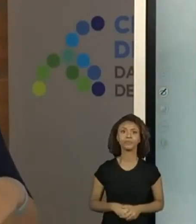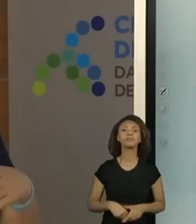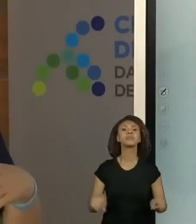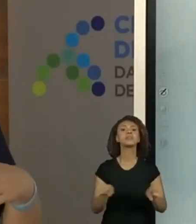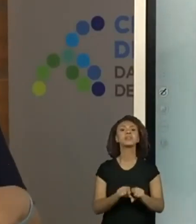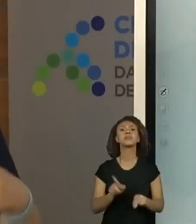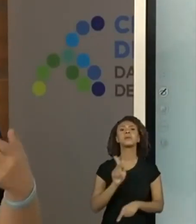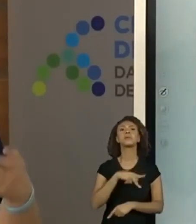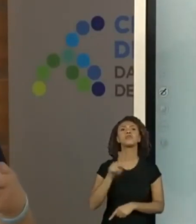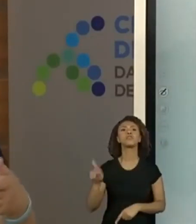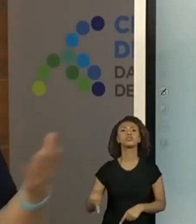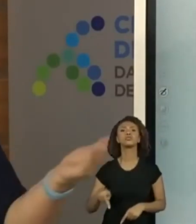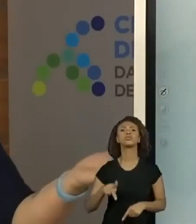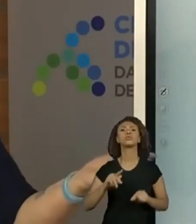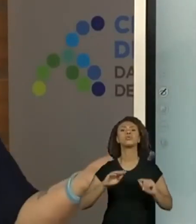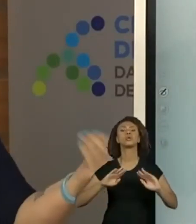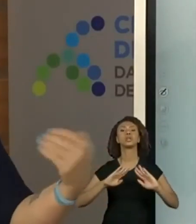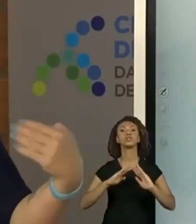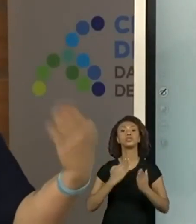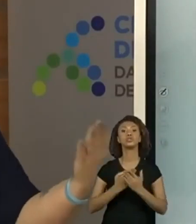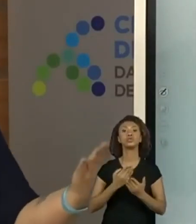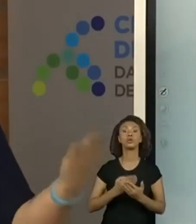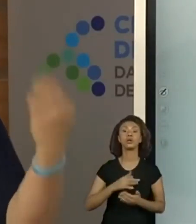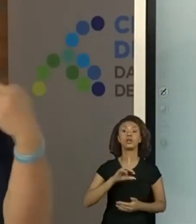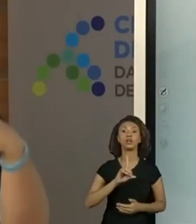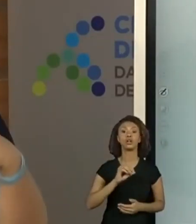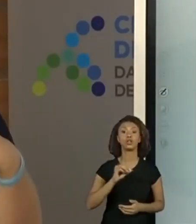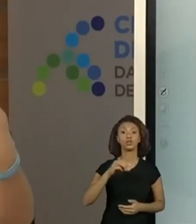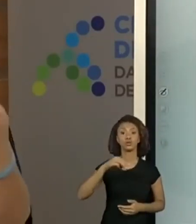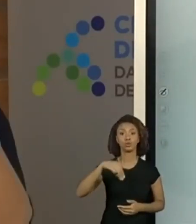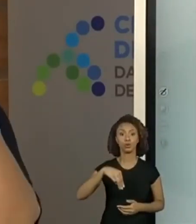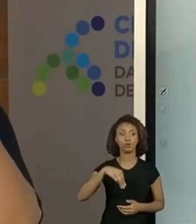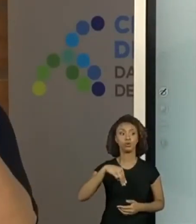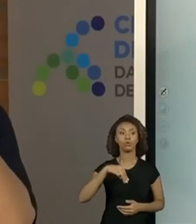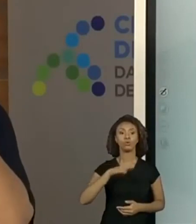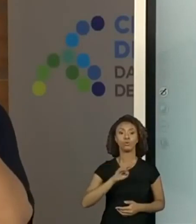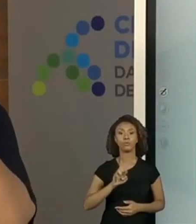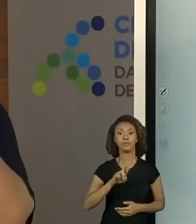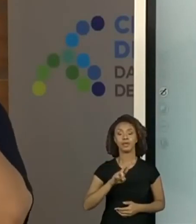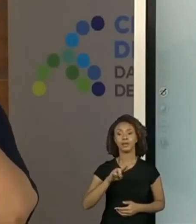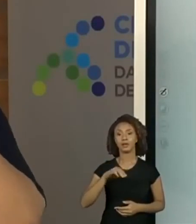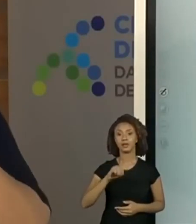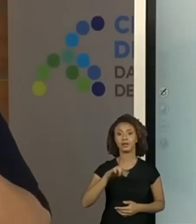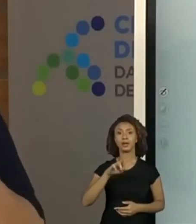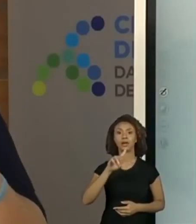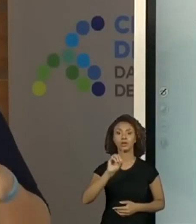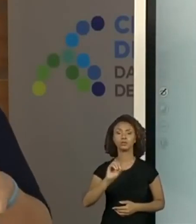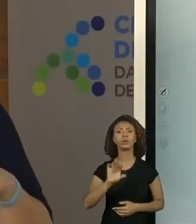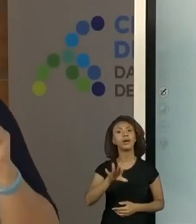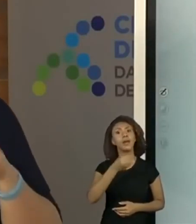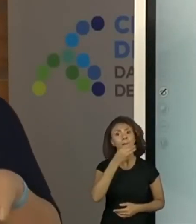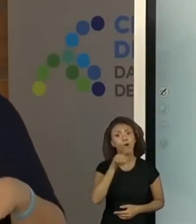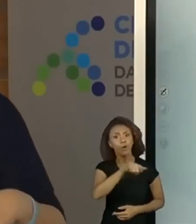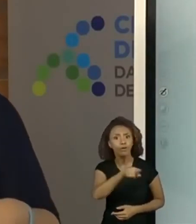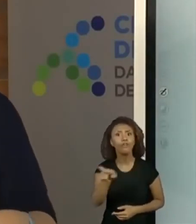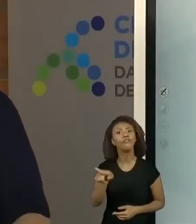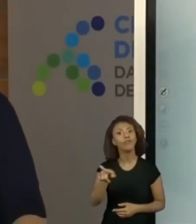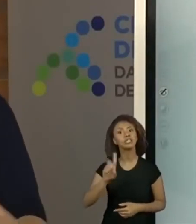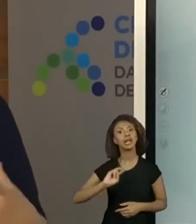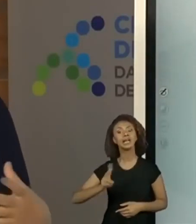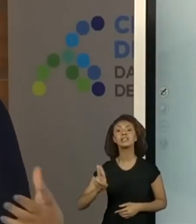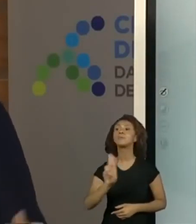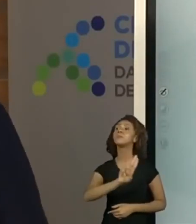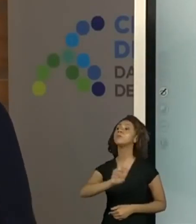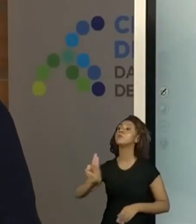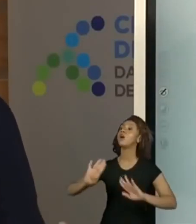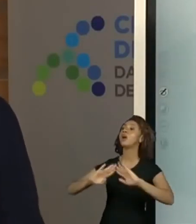Bernardo Rodrigues Nogueira. E é legal quando a pessoa consegue trazer, contribui trazendo o nome da escola. É uma boa iniciativa a gente pensar isso. Aí